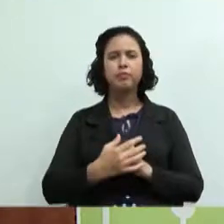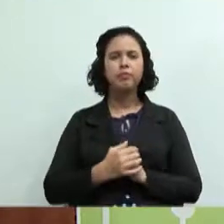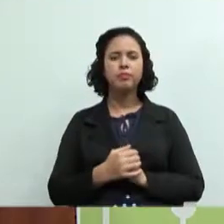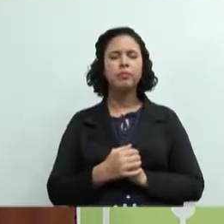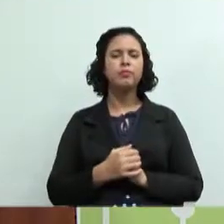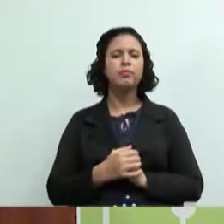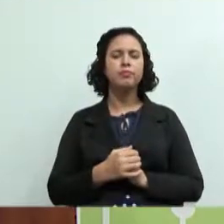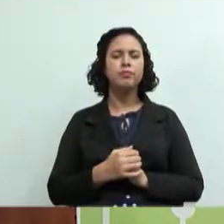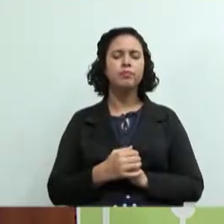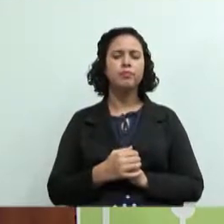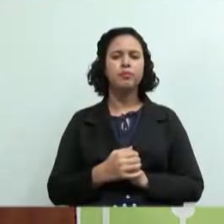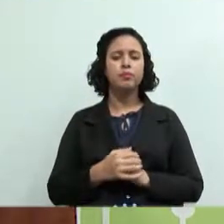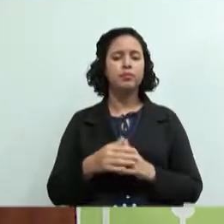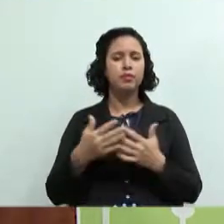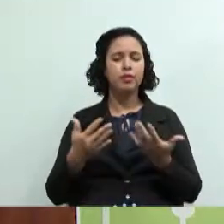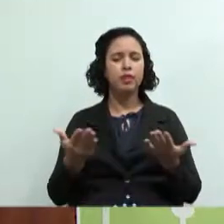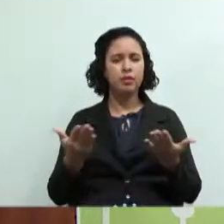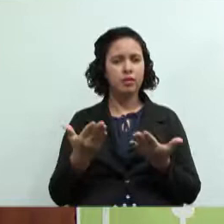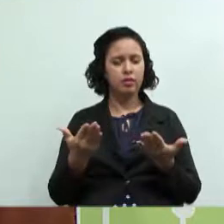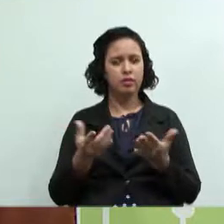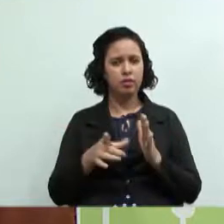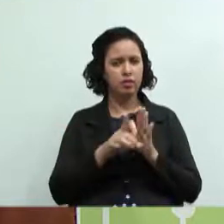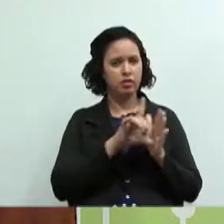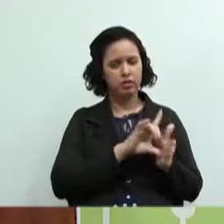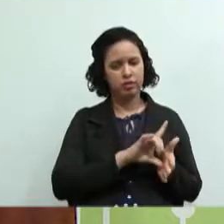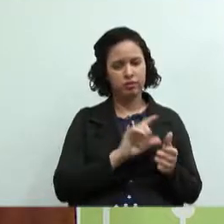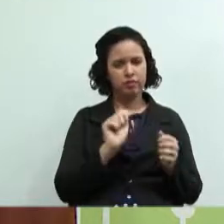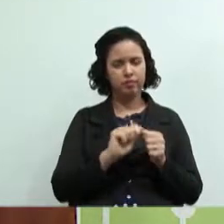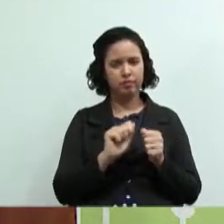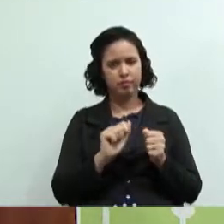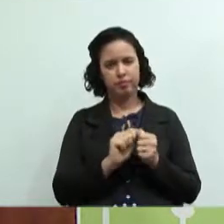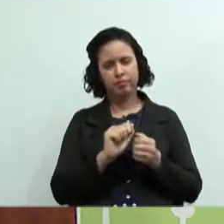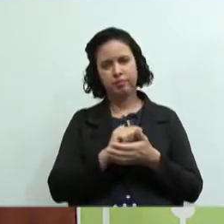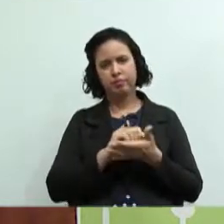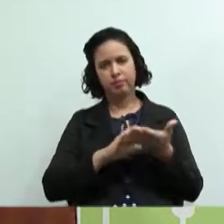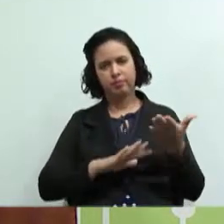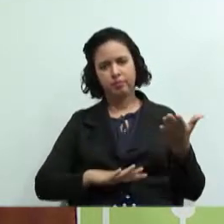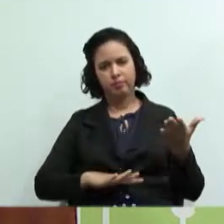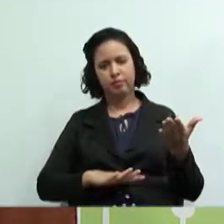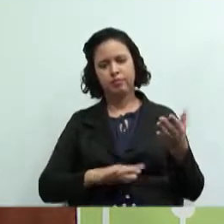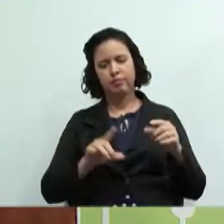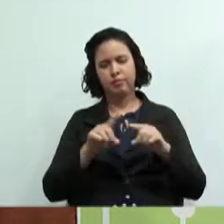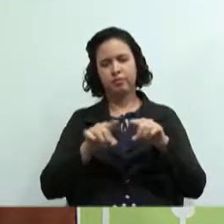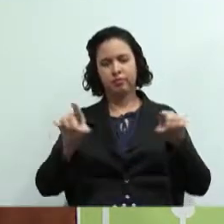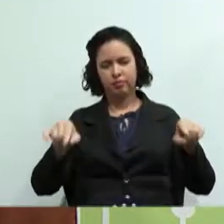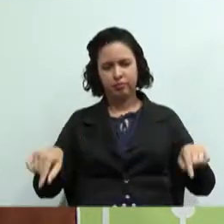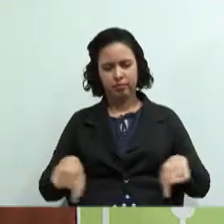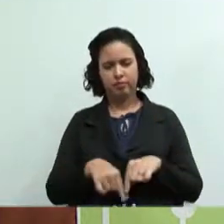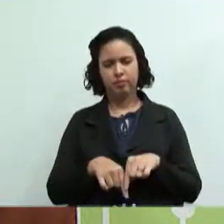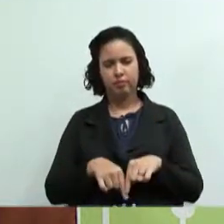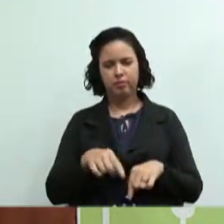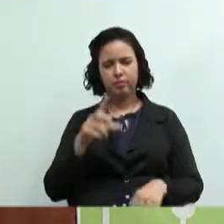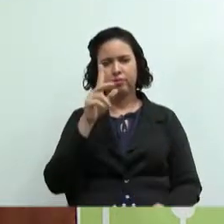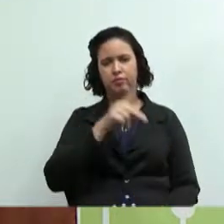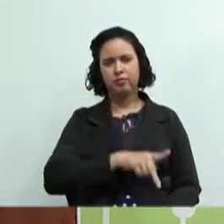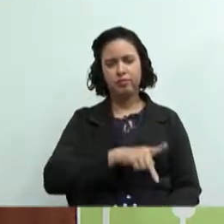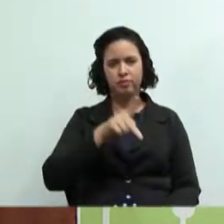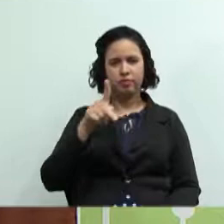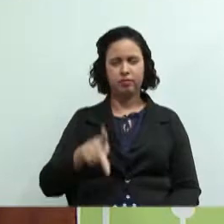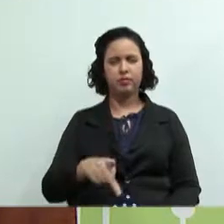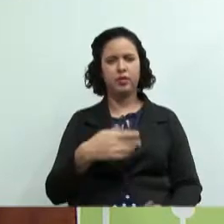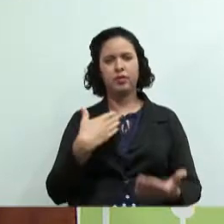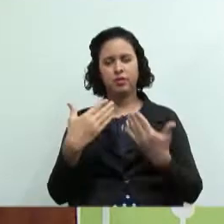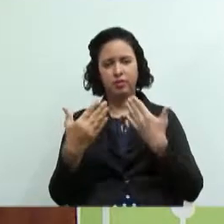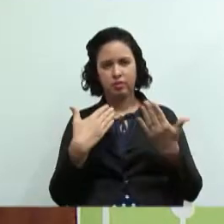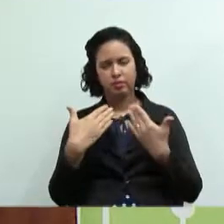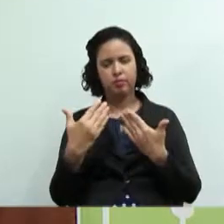então antes de fazer a nossa atividade sala a professora Adriana vai conversar com vocês um pouco sobre o nosso trabalho de final